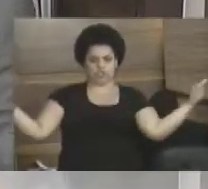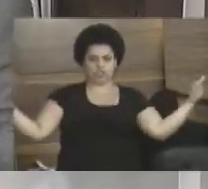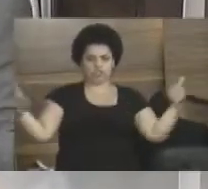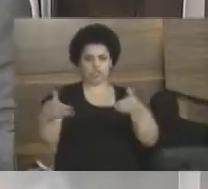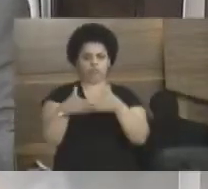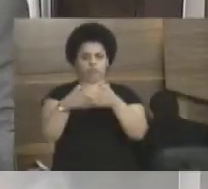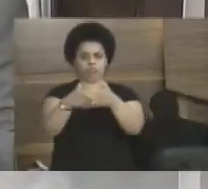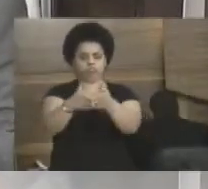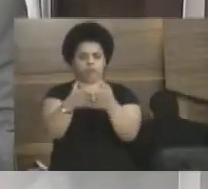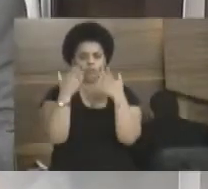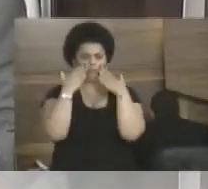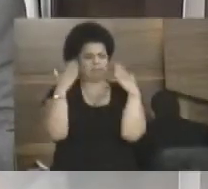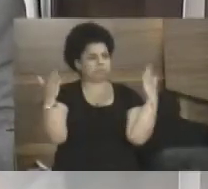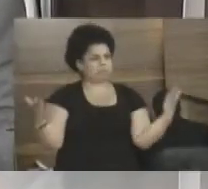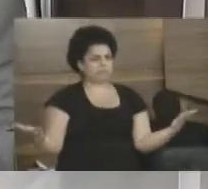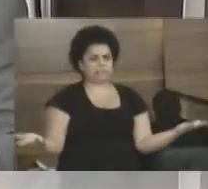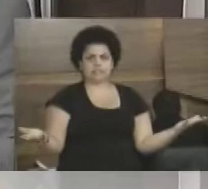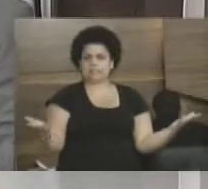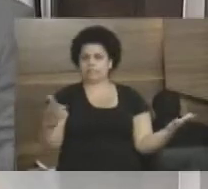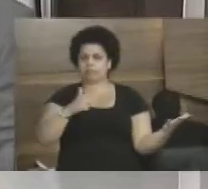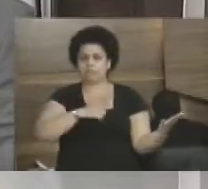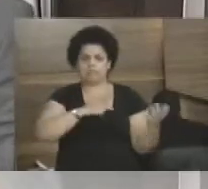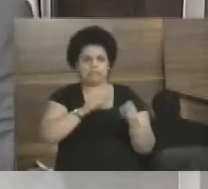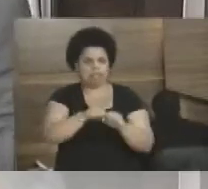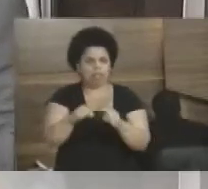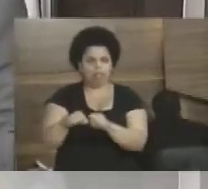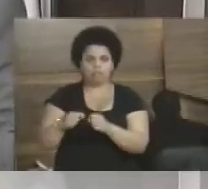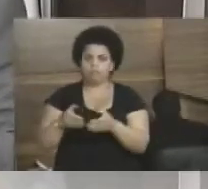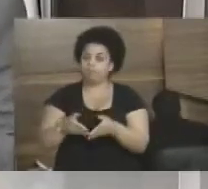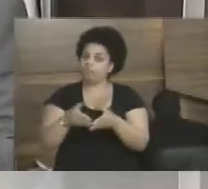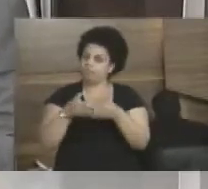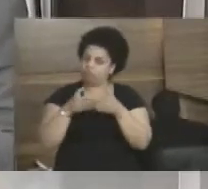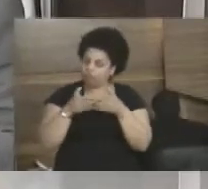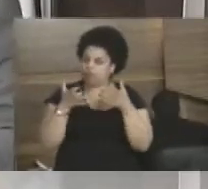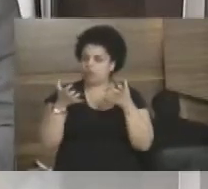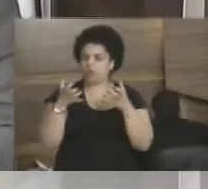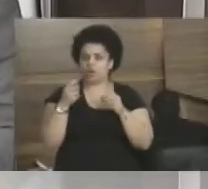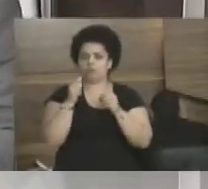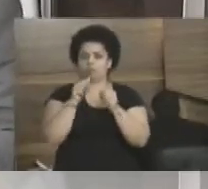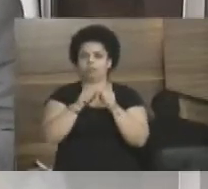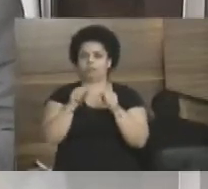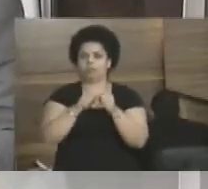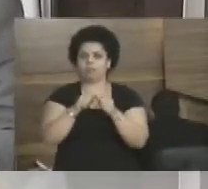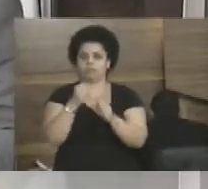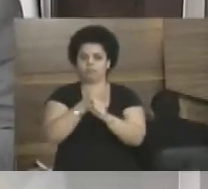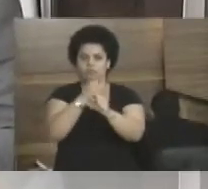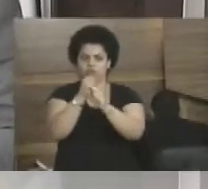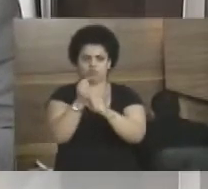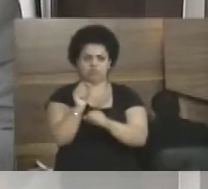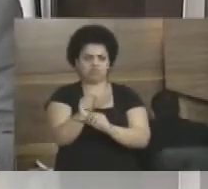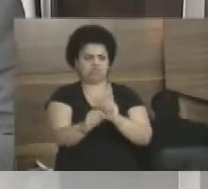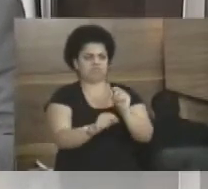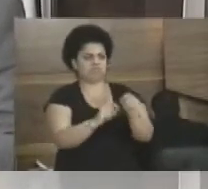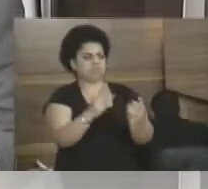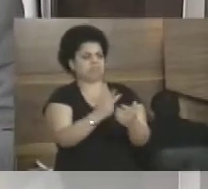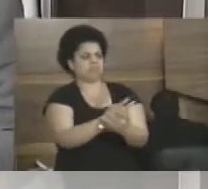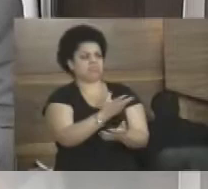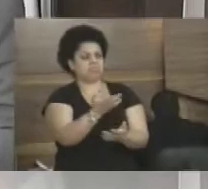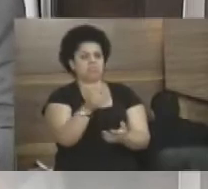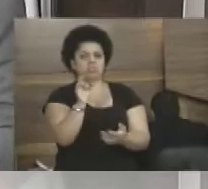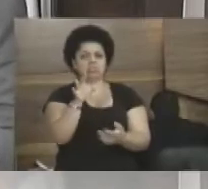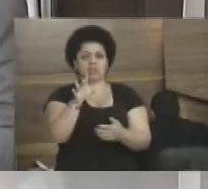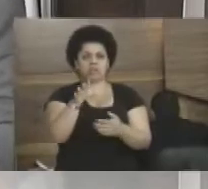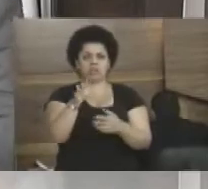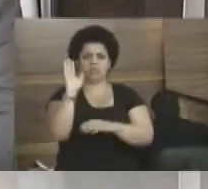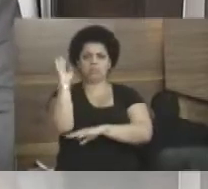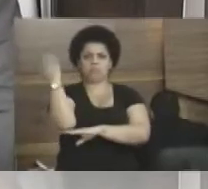ele para no CAIS de Santa Luzia. E, pelo amor de Deus, eu não sei que reforma foi aquela. Por quê? Botaram